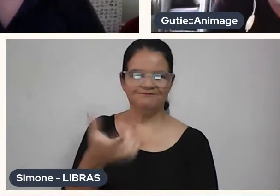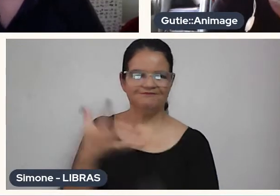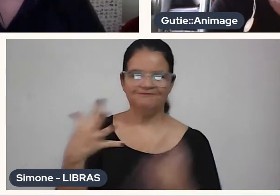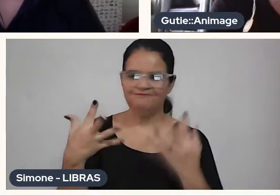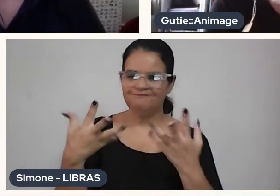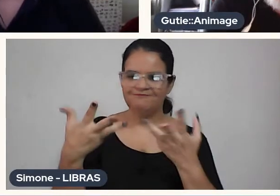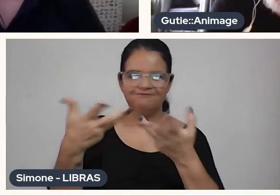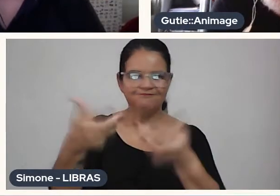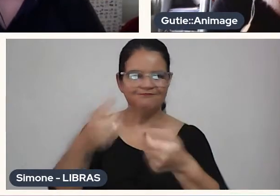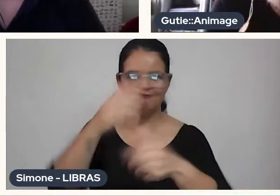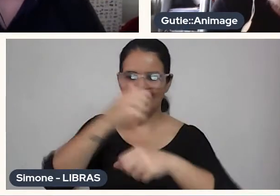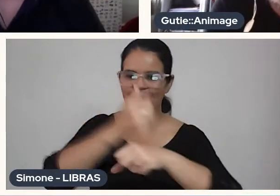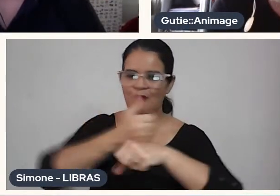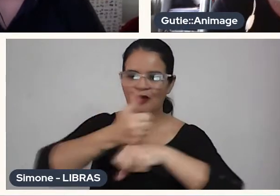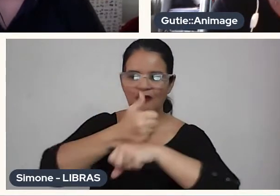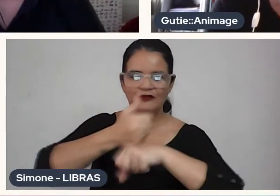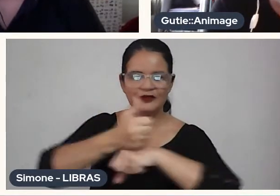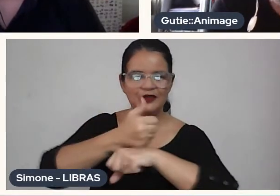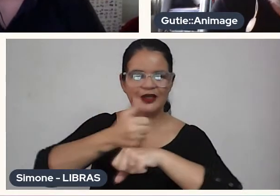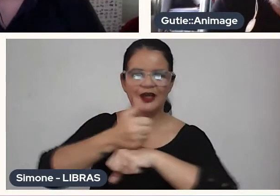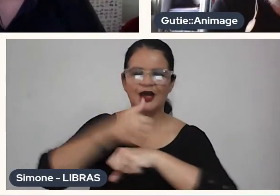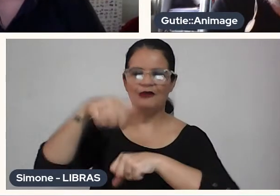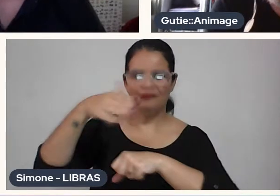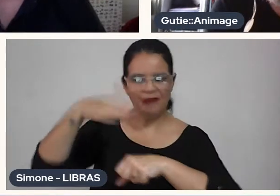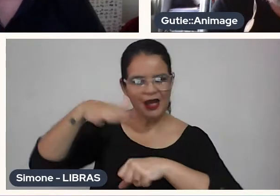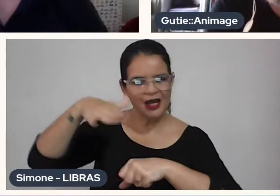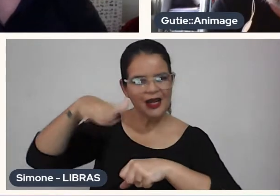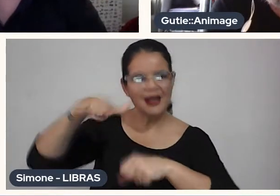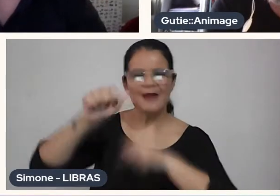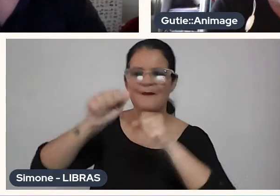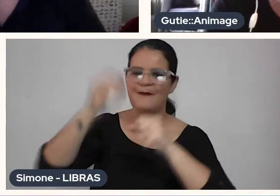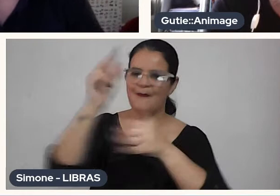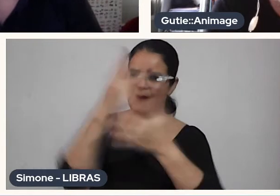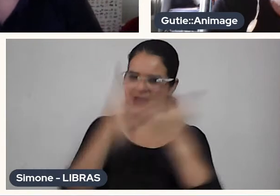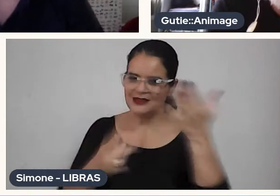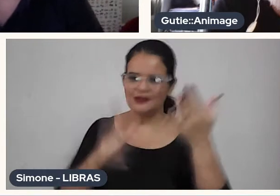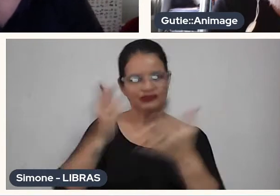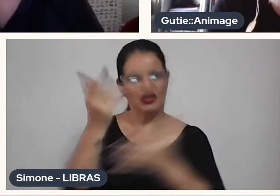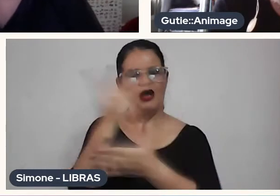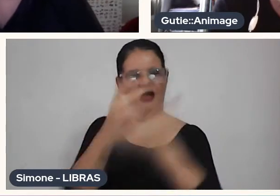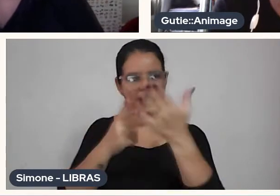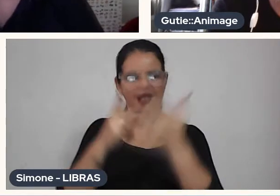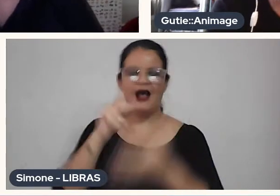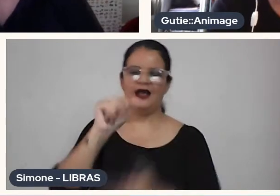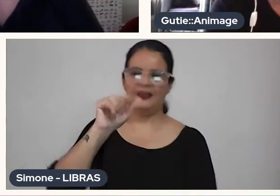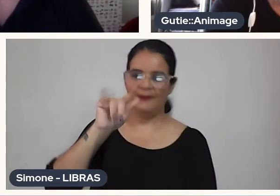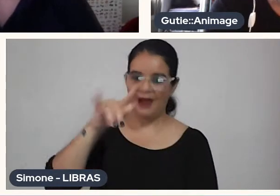animação, já teve no Animagem com o Docir Rebordosa, já teve no Animagem com o Gelide Killer,